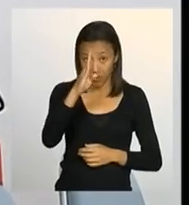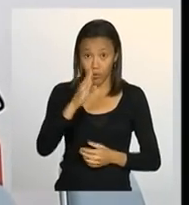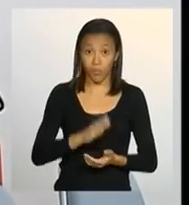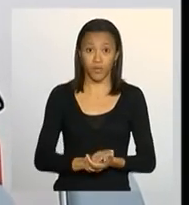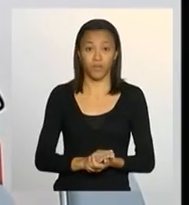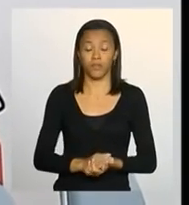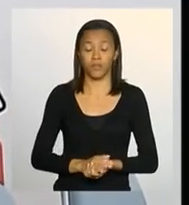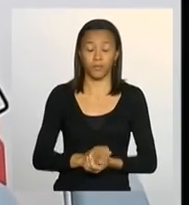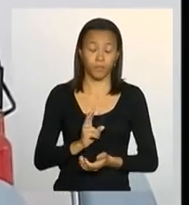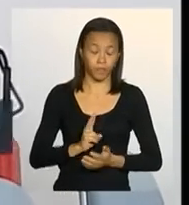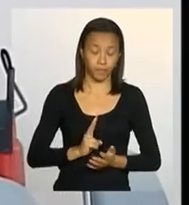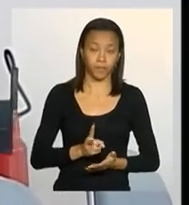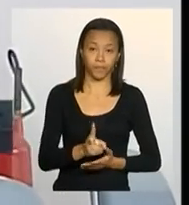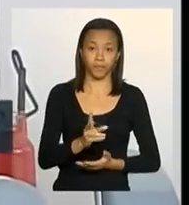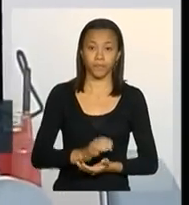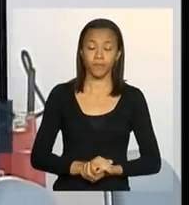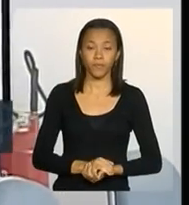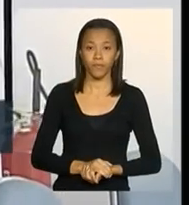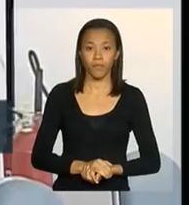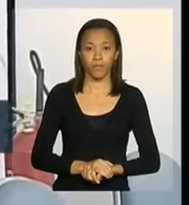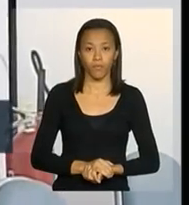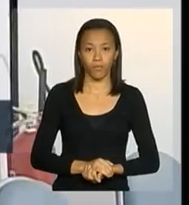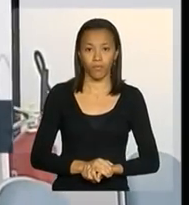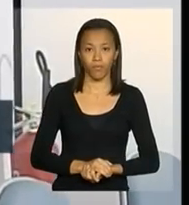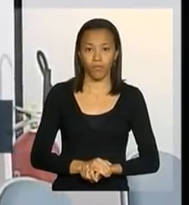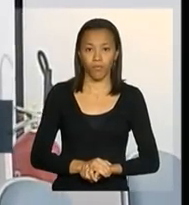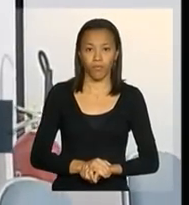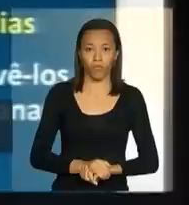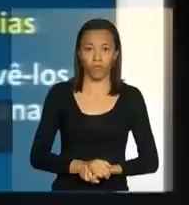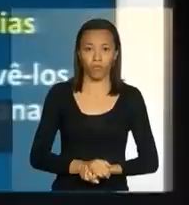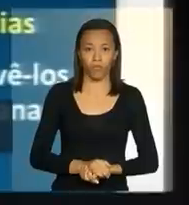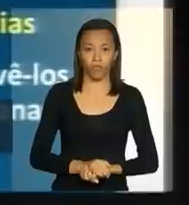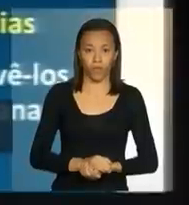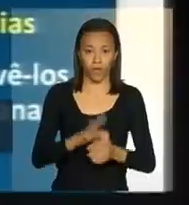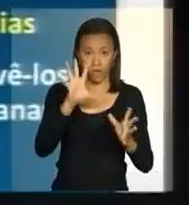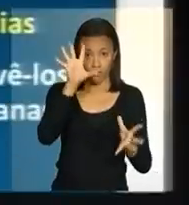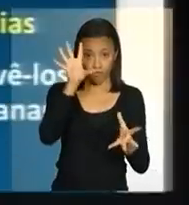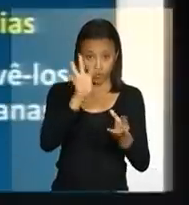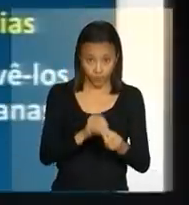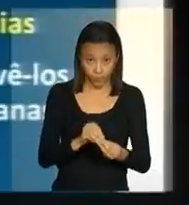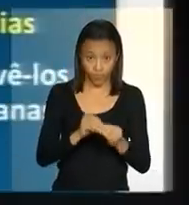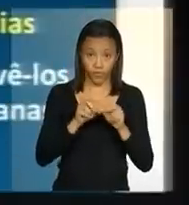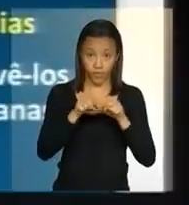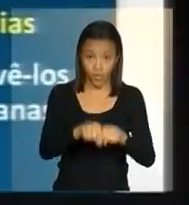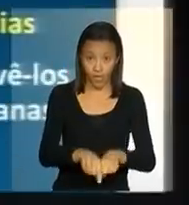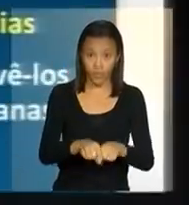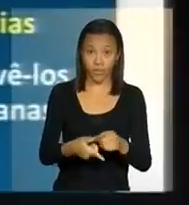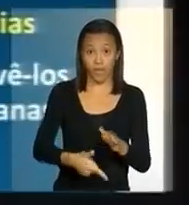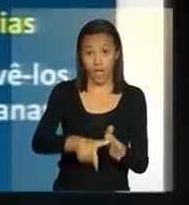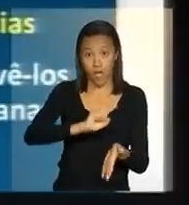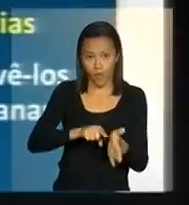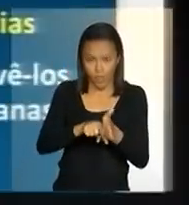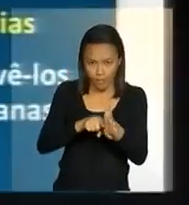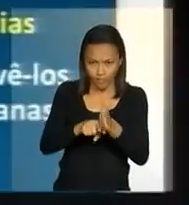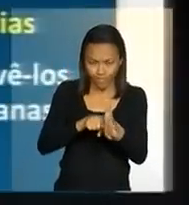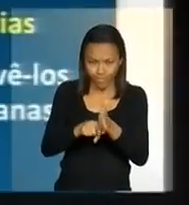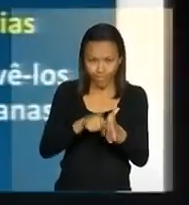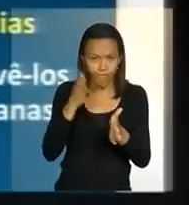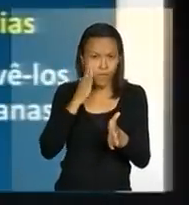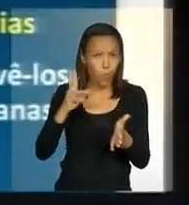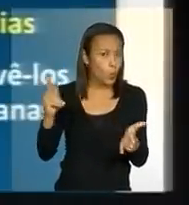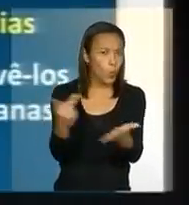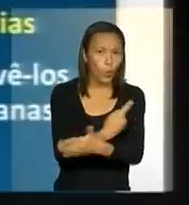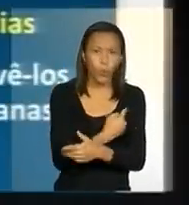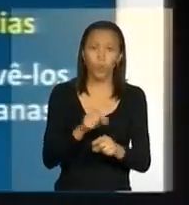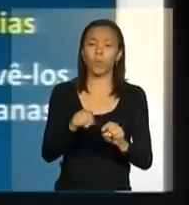frente, frente, semistacionários e estacionários. Próximo, por favor. Então, fechando essa questão do prognóstico climático, o histórico